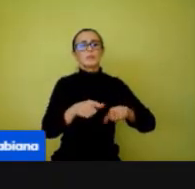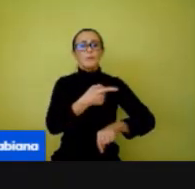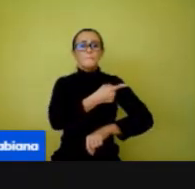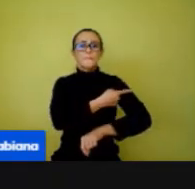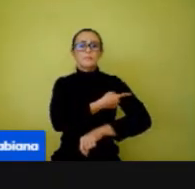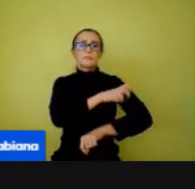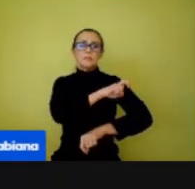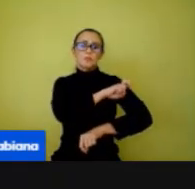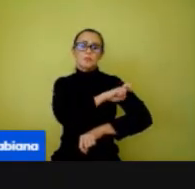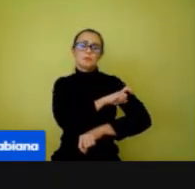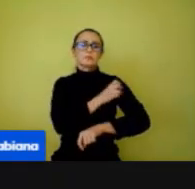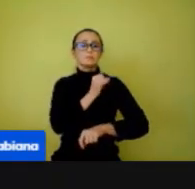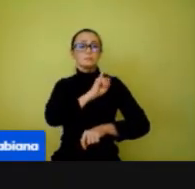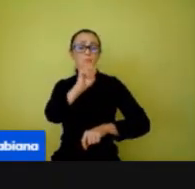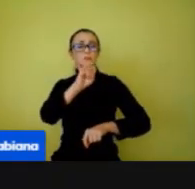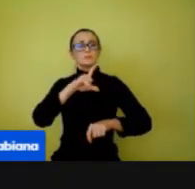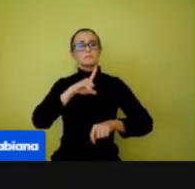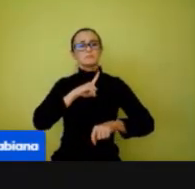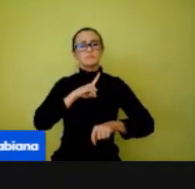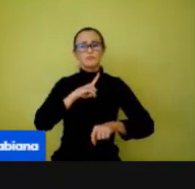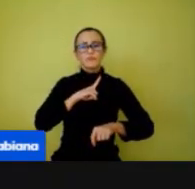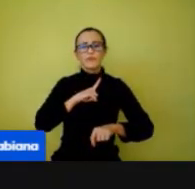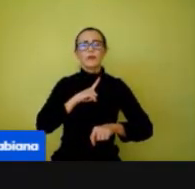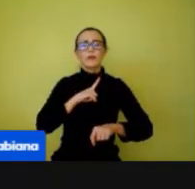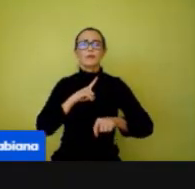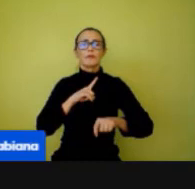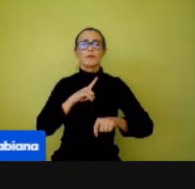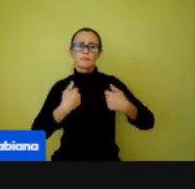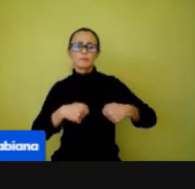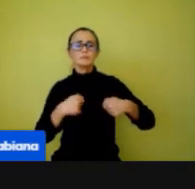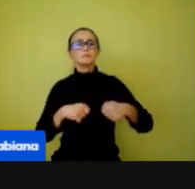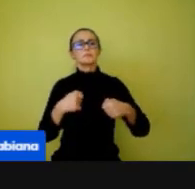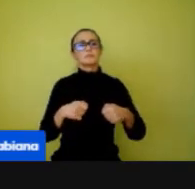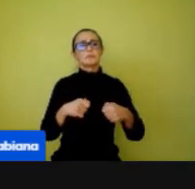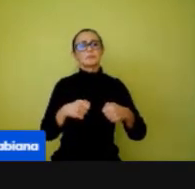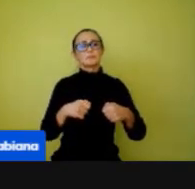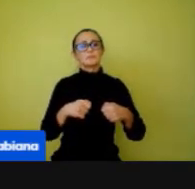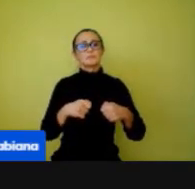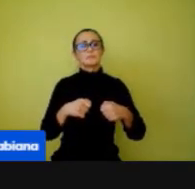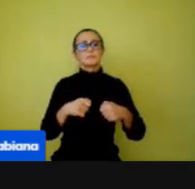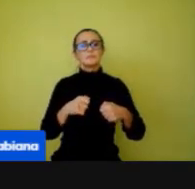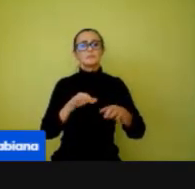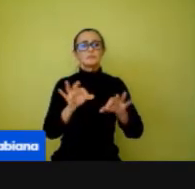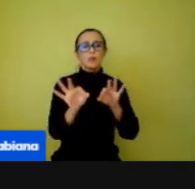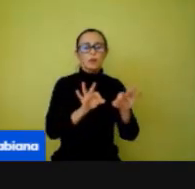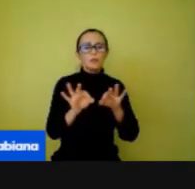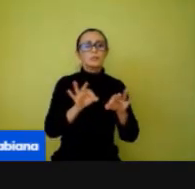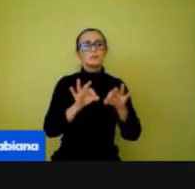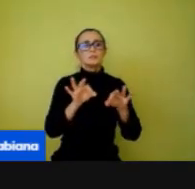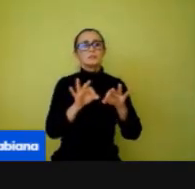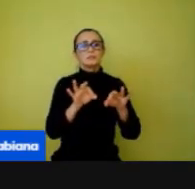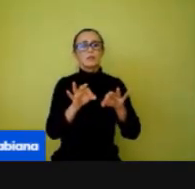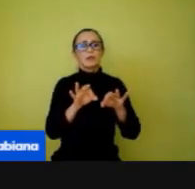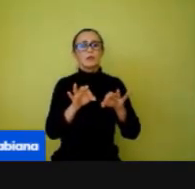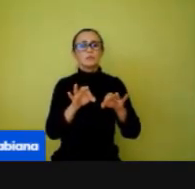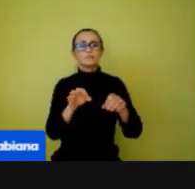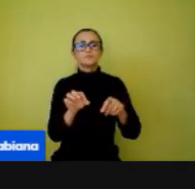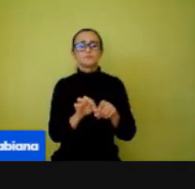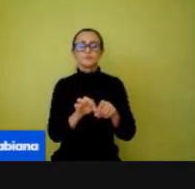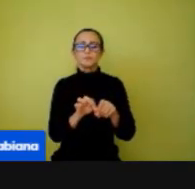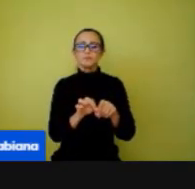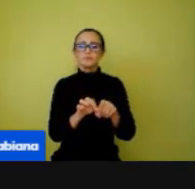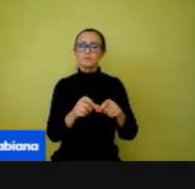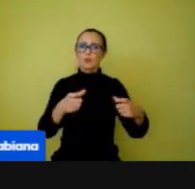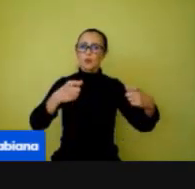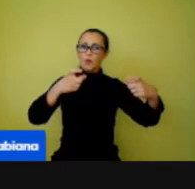se você tiver condições de marcar esse espaço com uma fita crepe ou com tinta,